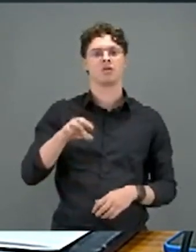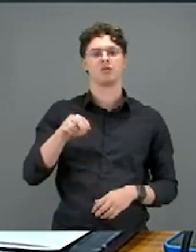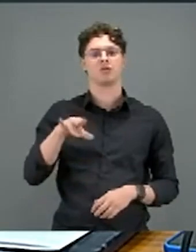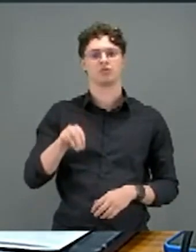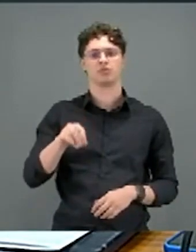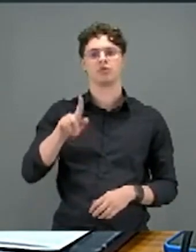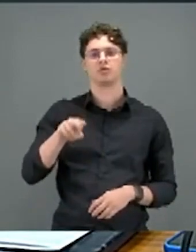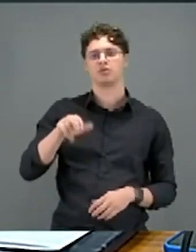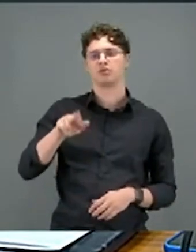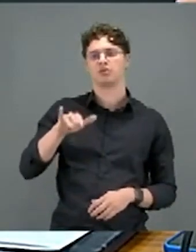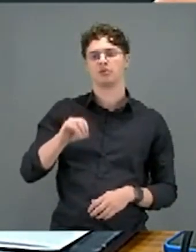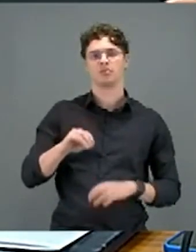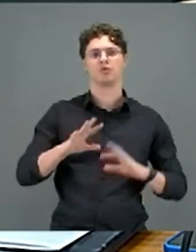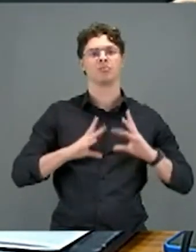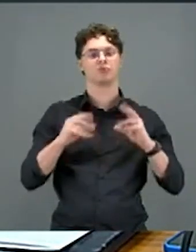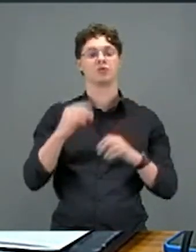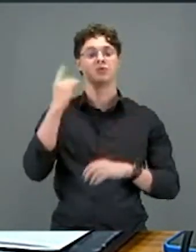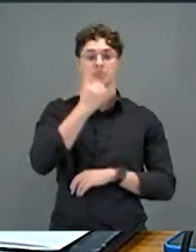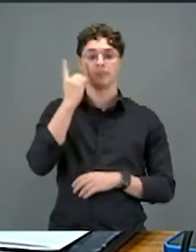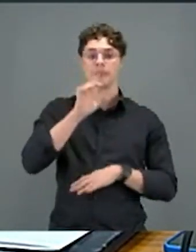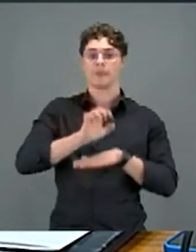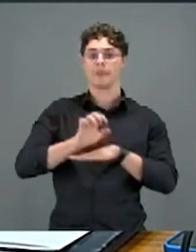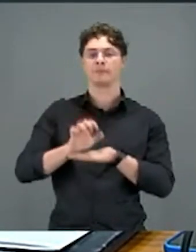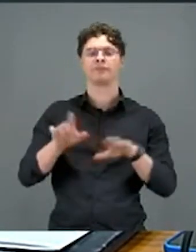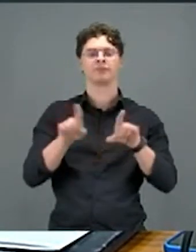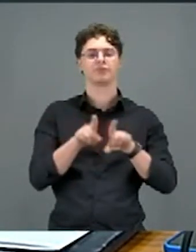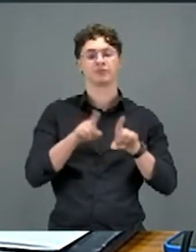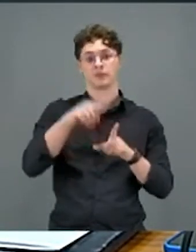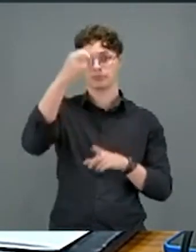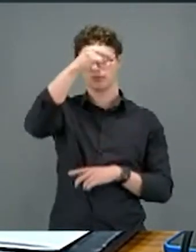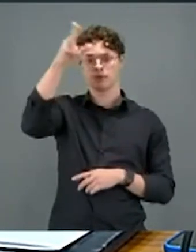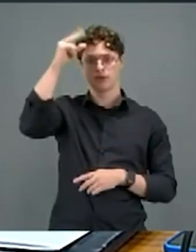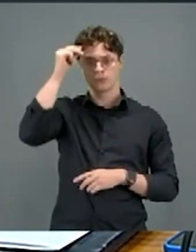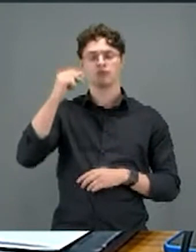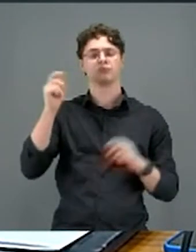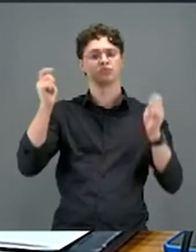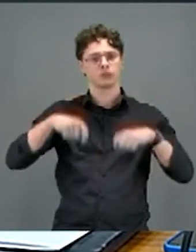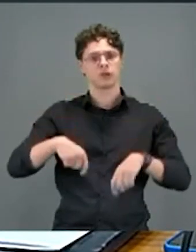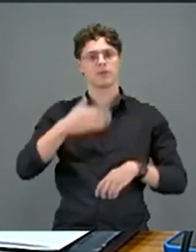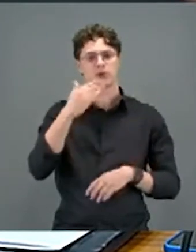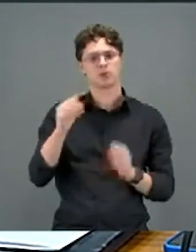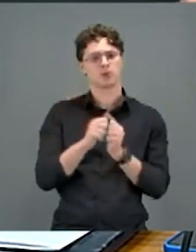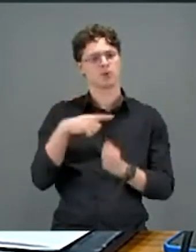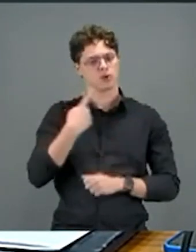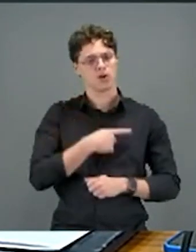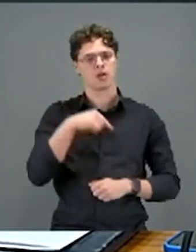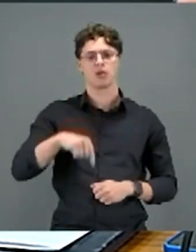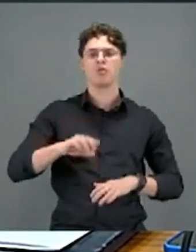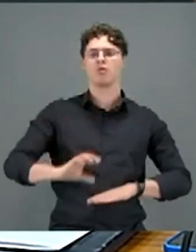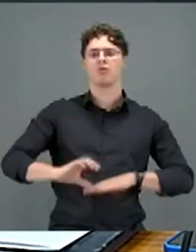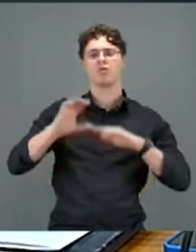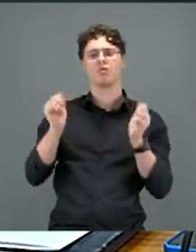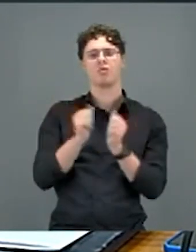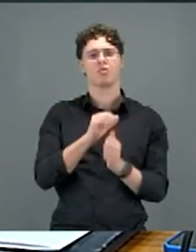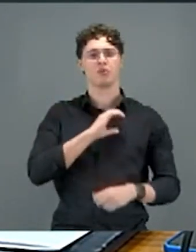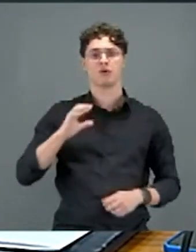todos os deputados estaduais, os prefeitos. E conte com essa comissão. E desafio os secretários agora, com